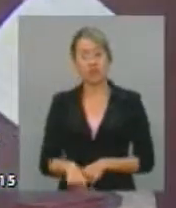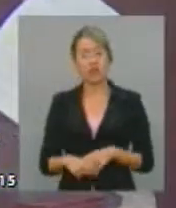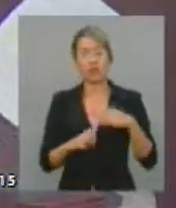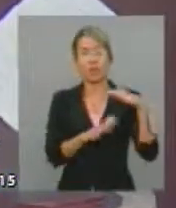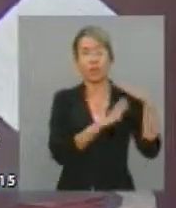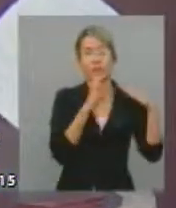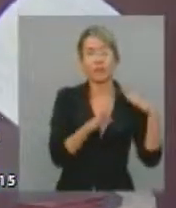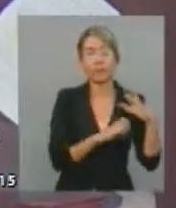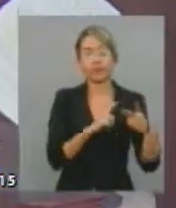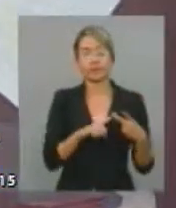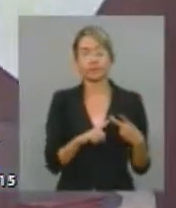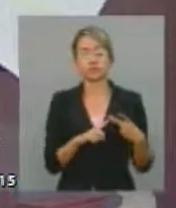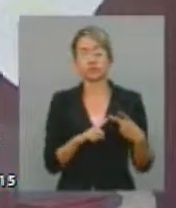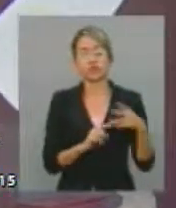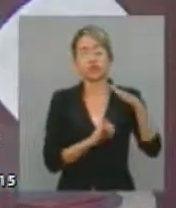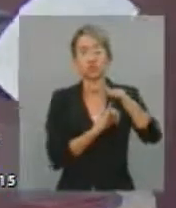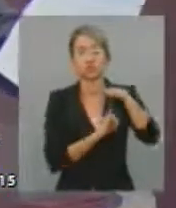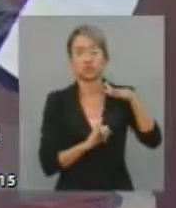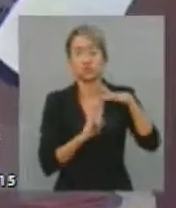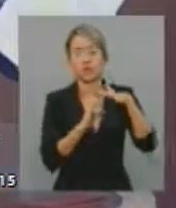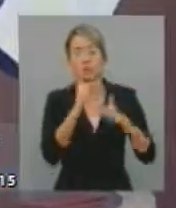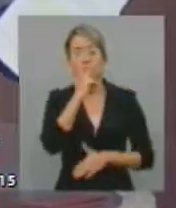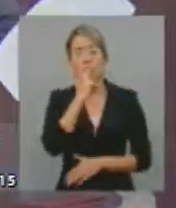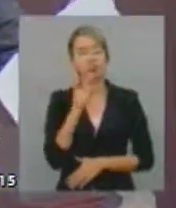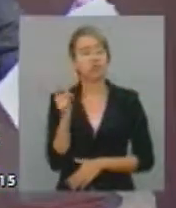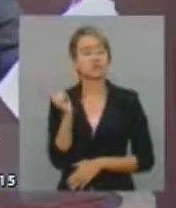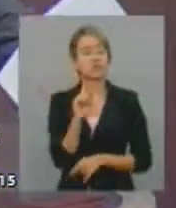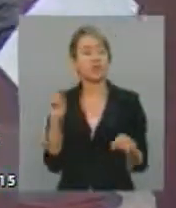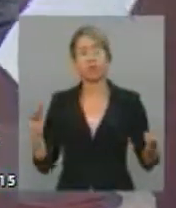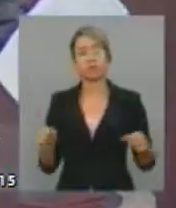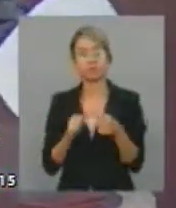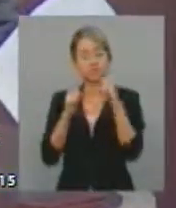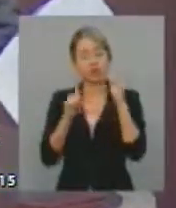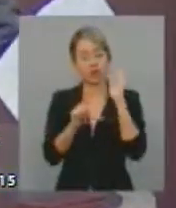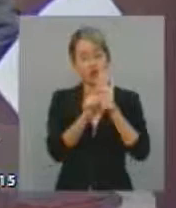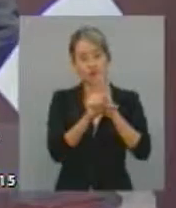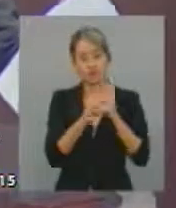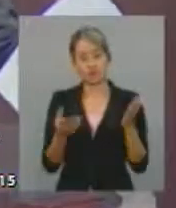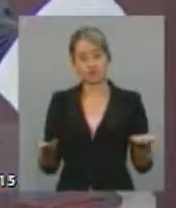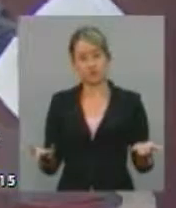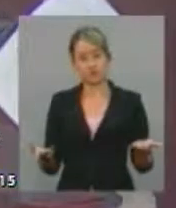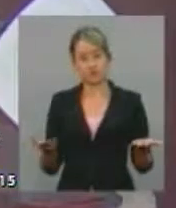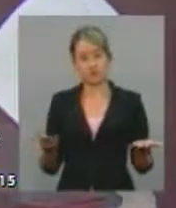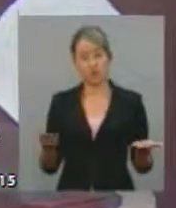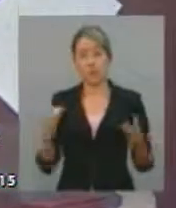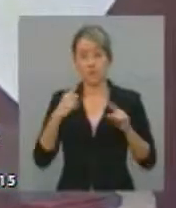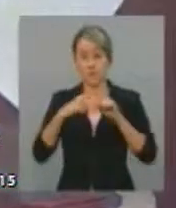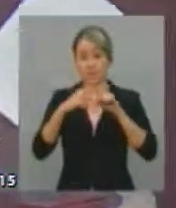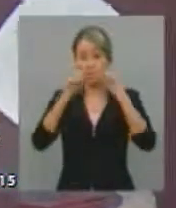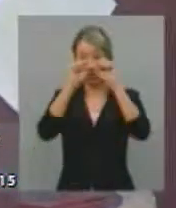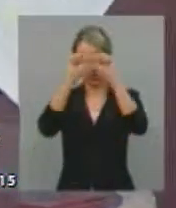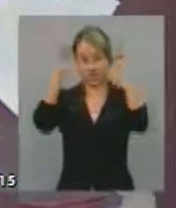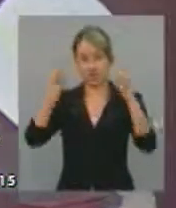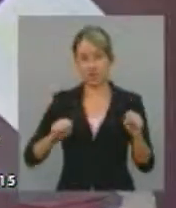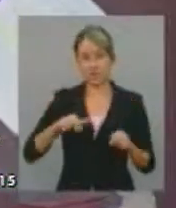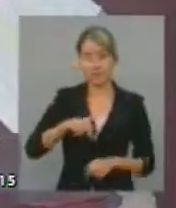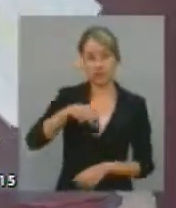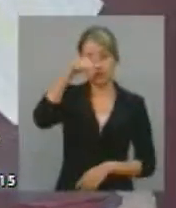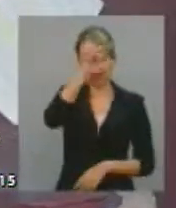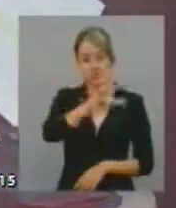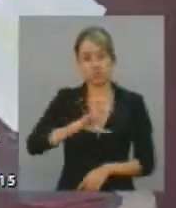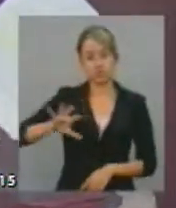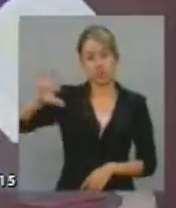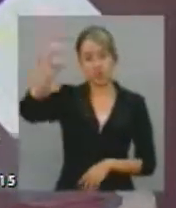socioeducativas, que deveriam, pelo SINASE, o Sistema Nacional Socioeducativo, deveriam exatamente